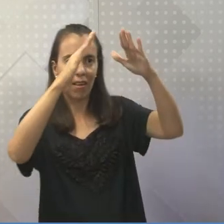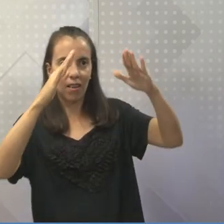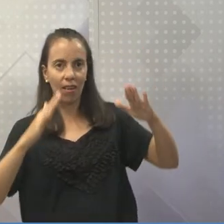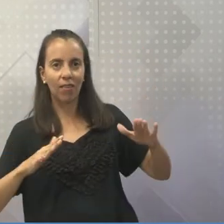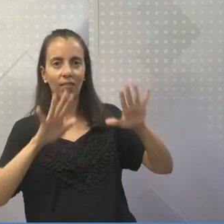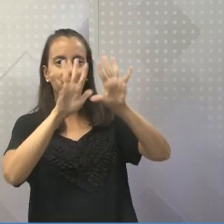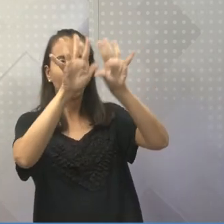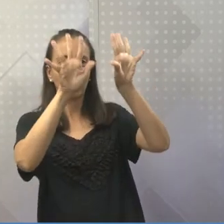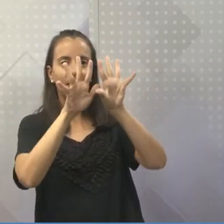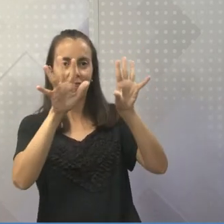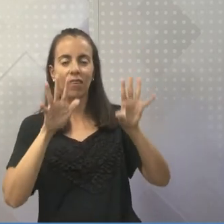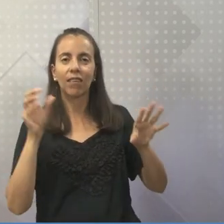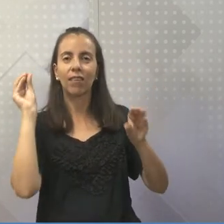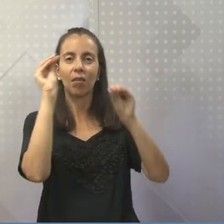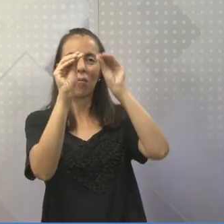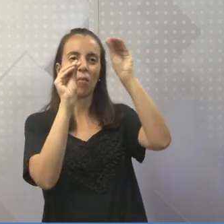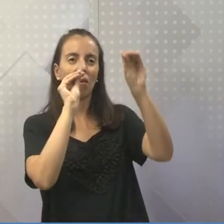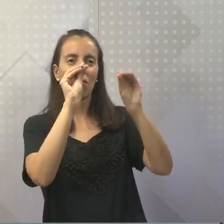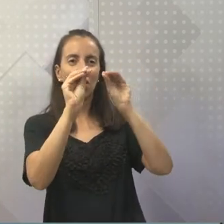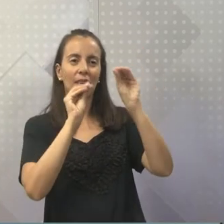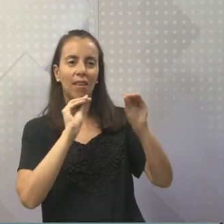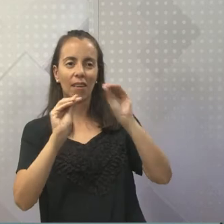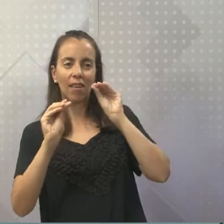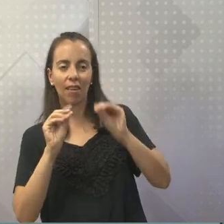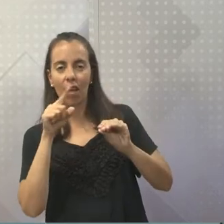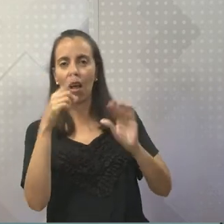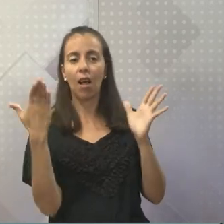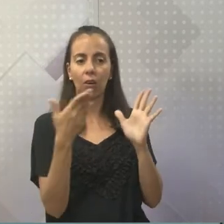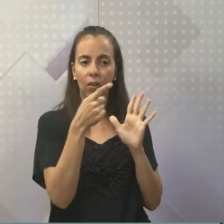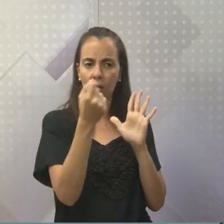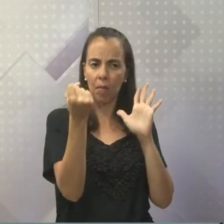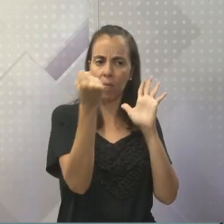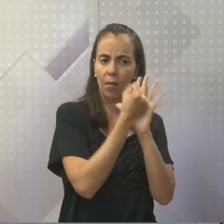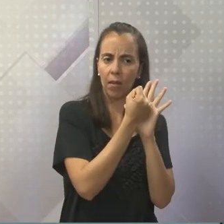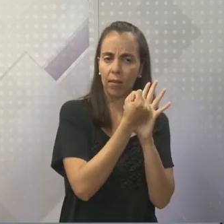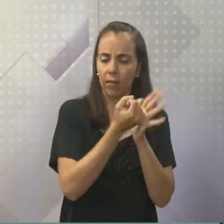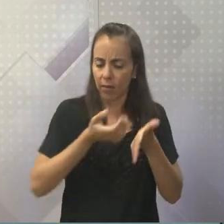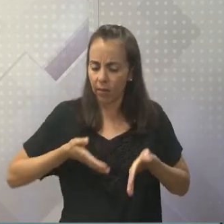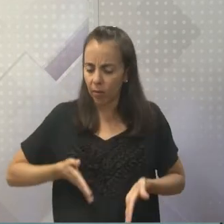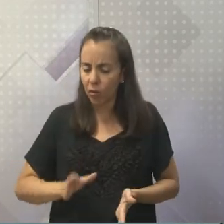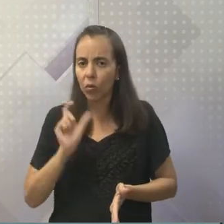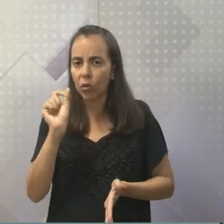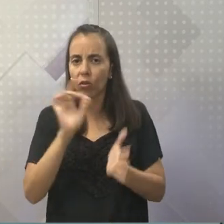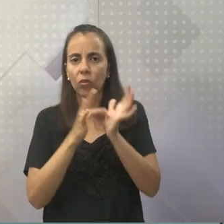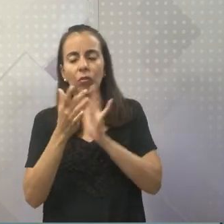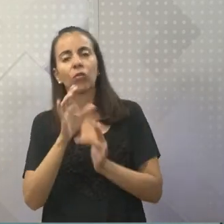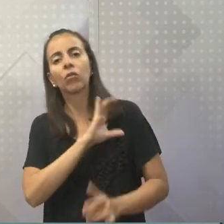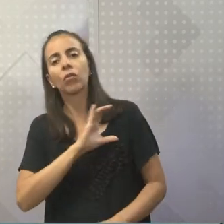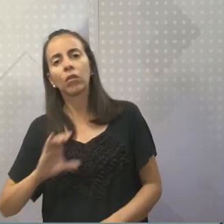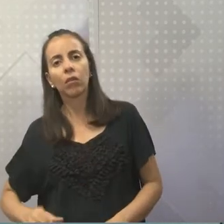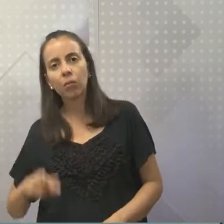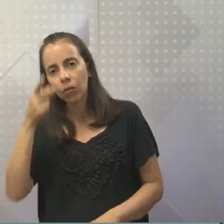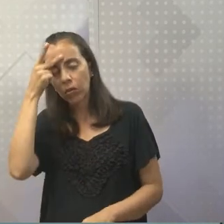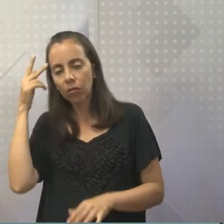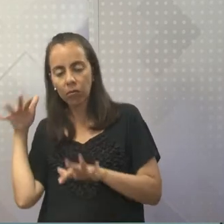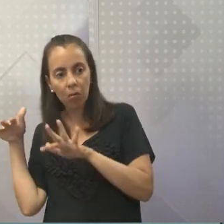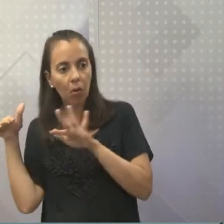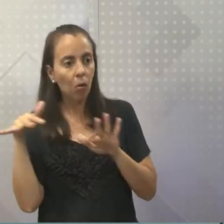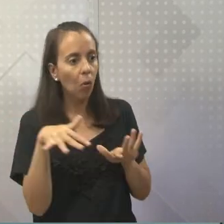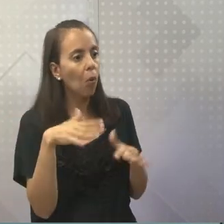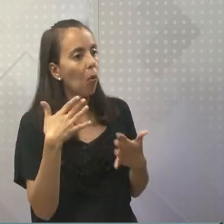árvore como símbolo natalino, um símbolo do nascimento de Cristo. E as pessoas viram aquilo, achavam bonito, e também